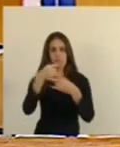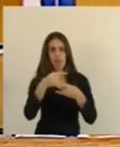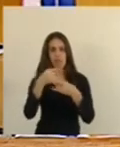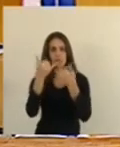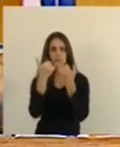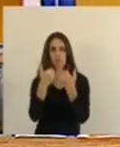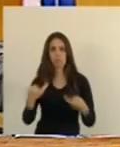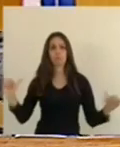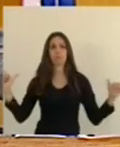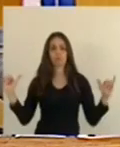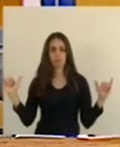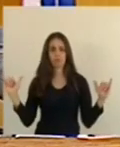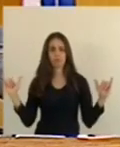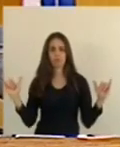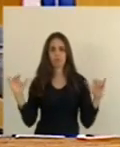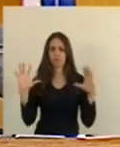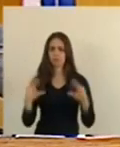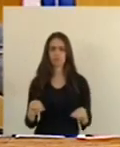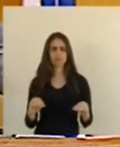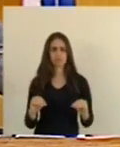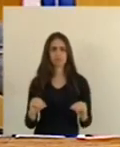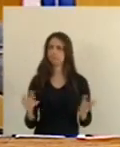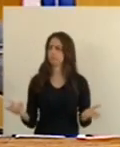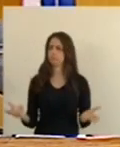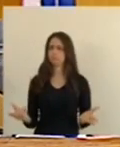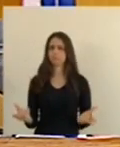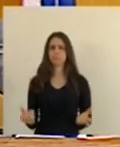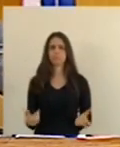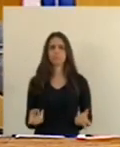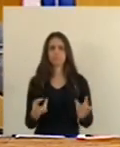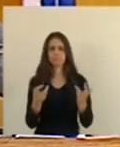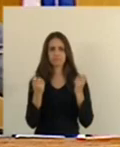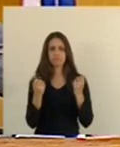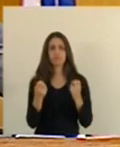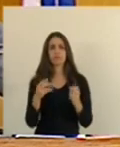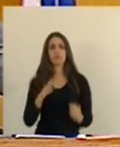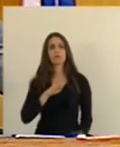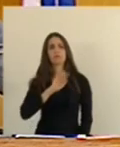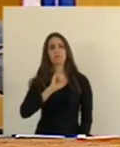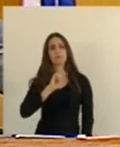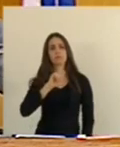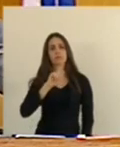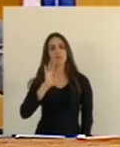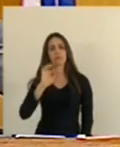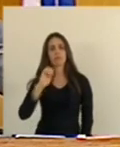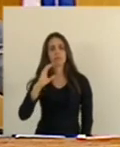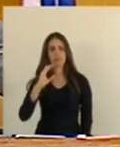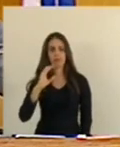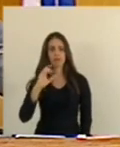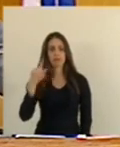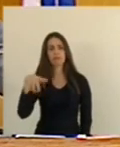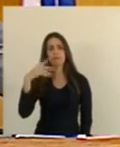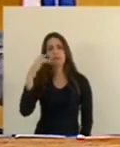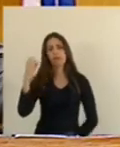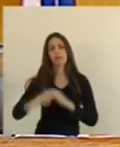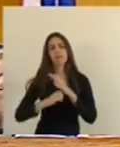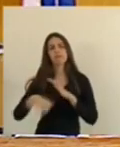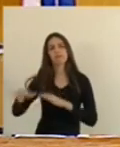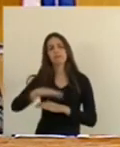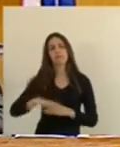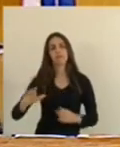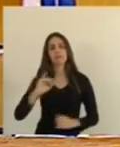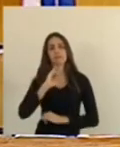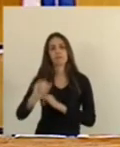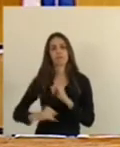E a gente Percebe Que As big tech Como são Chamadas Essas Empresas Da internet